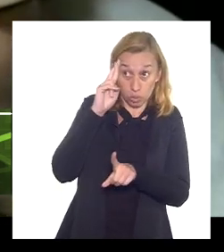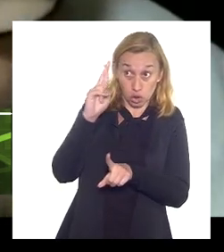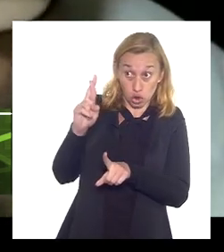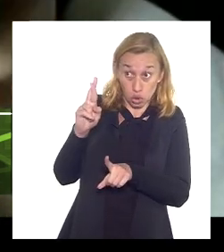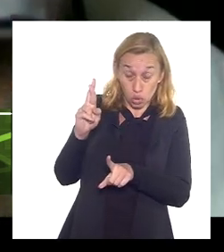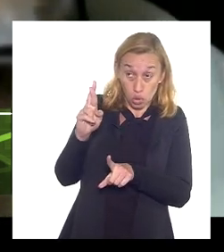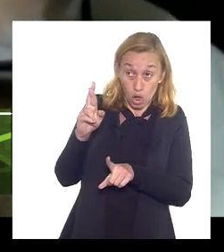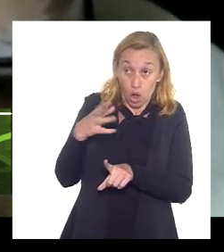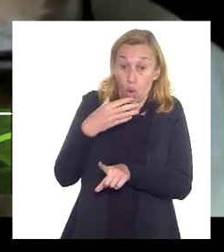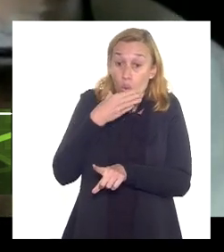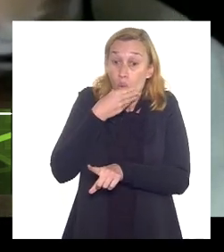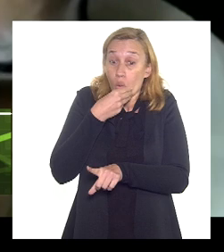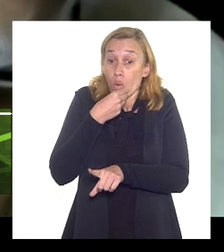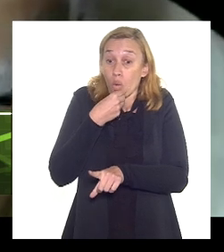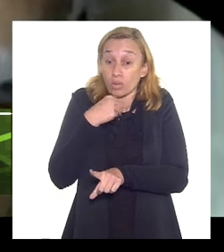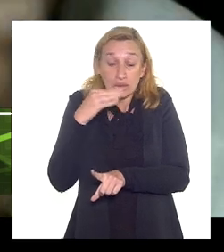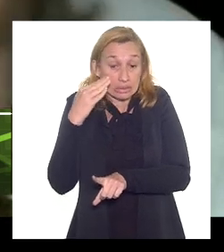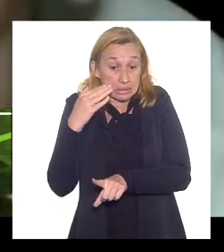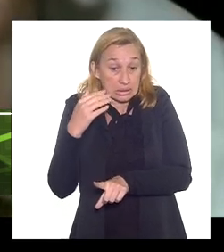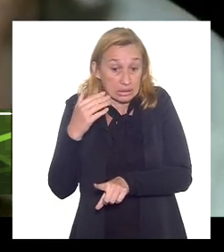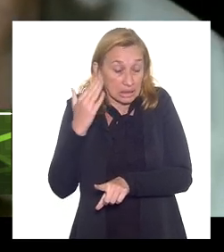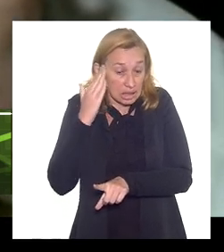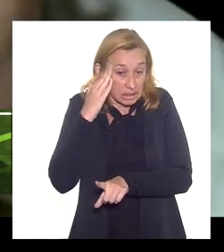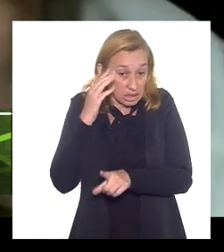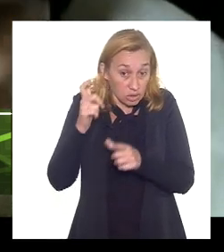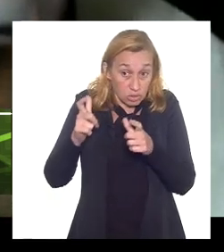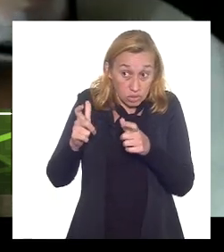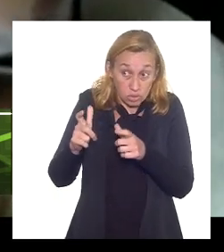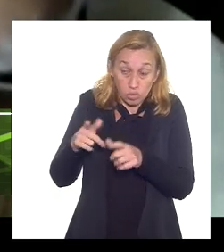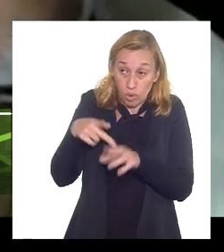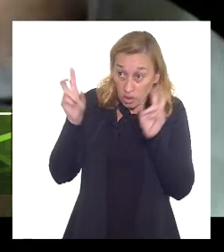reservatórios eu tenho uma dúvida